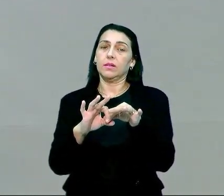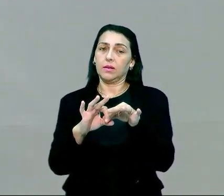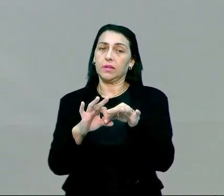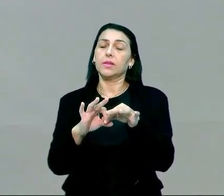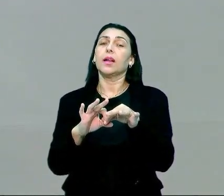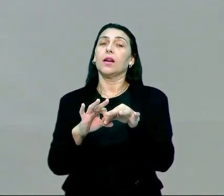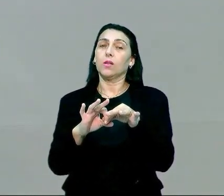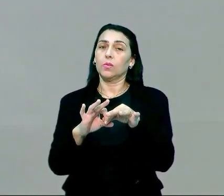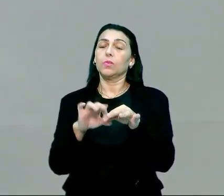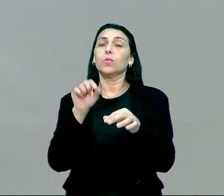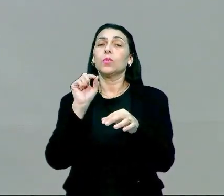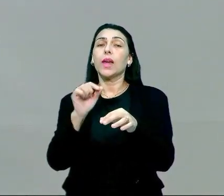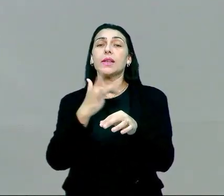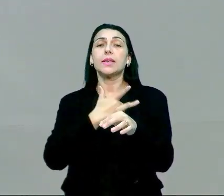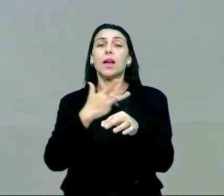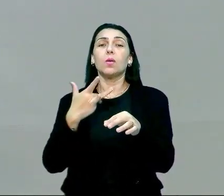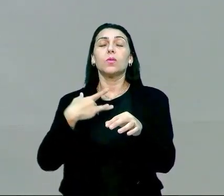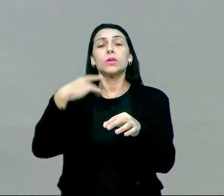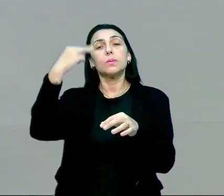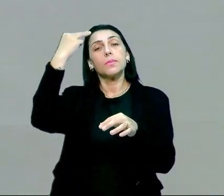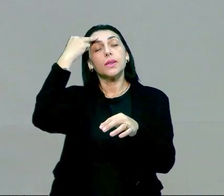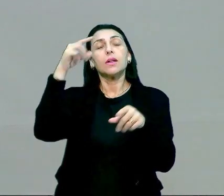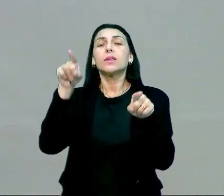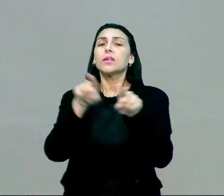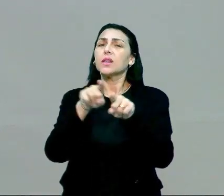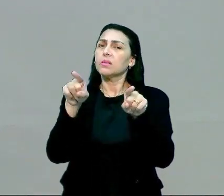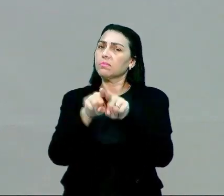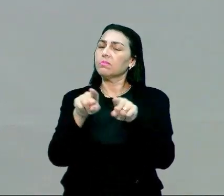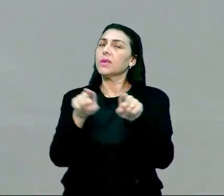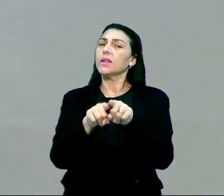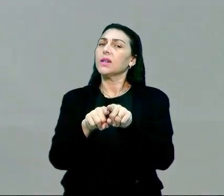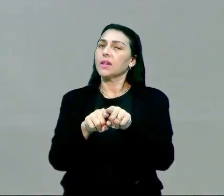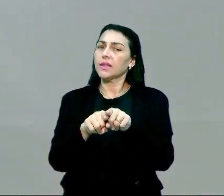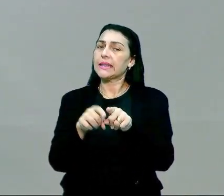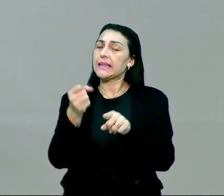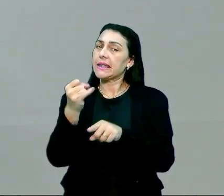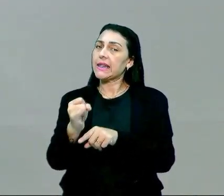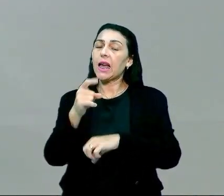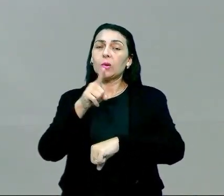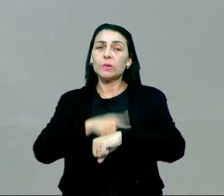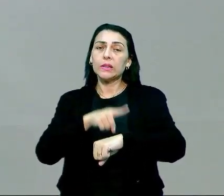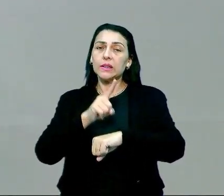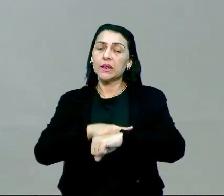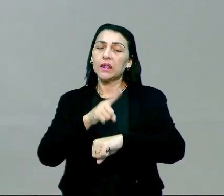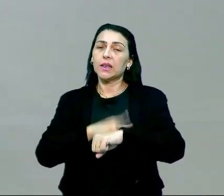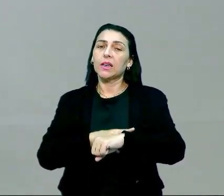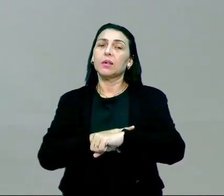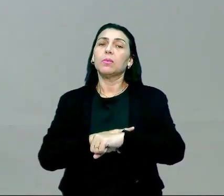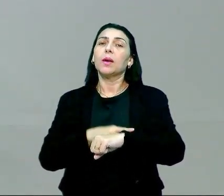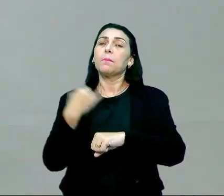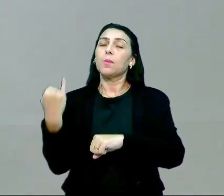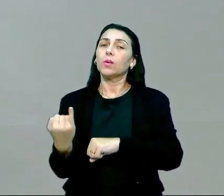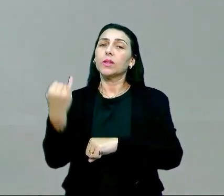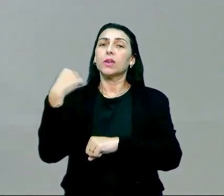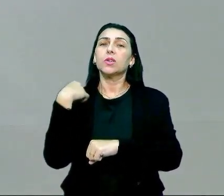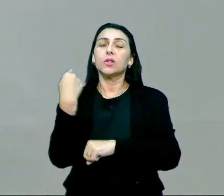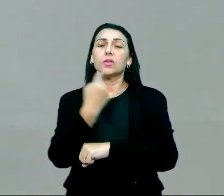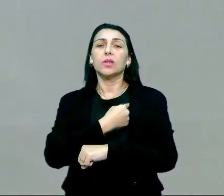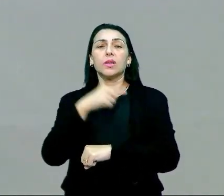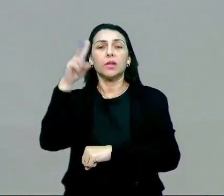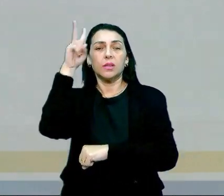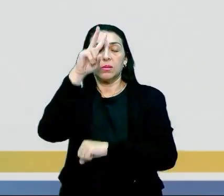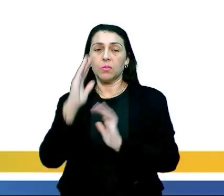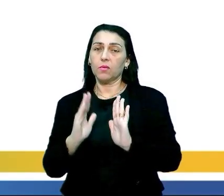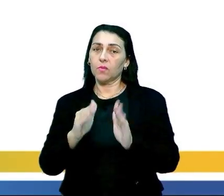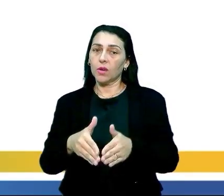contemporaneidade, o aspecto de saúde mental está muito em voga. Então se é um tema atual, é importante a gente dar uma frisada e uma